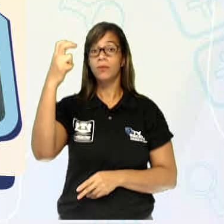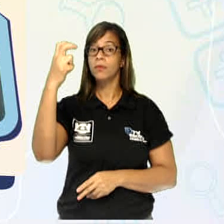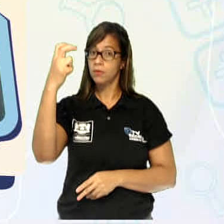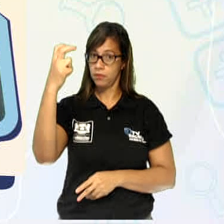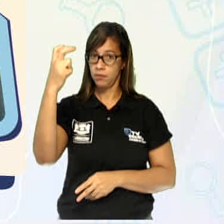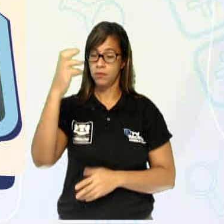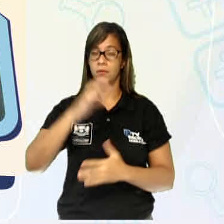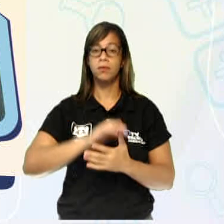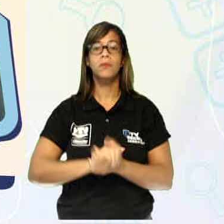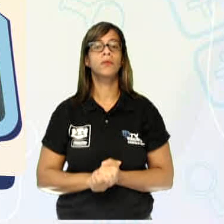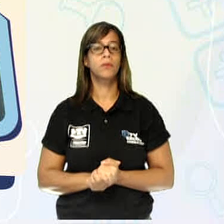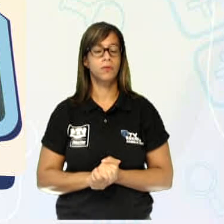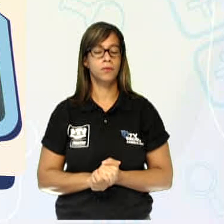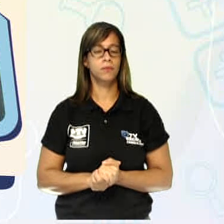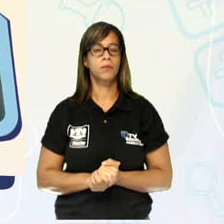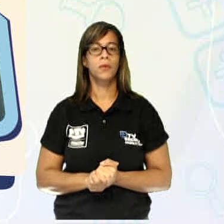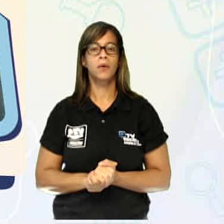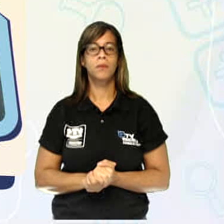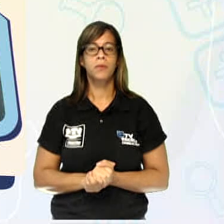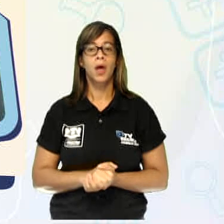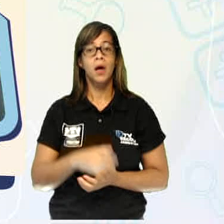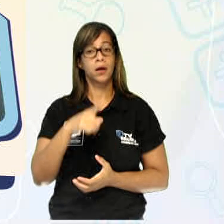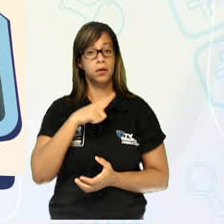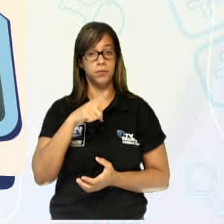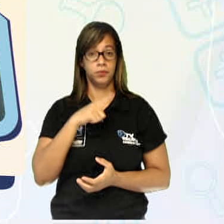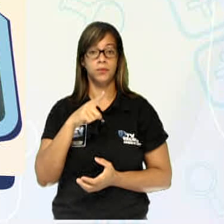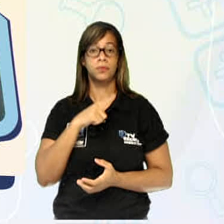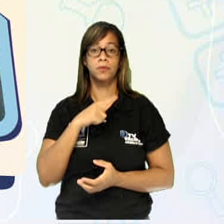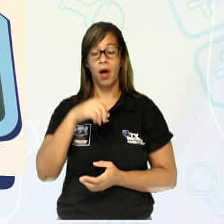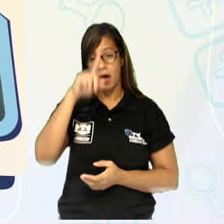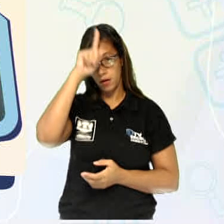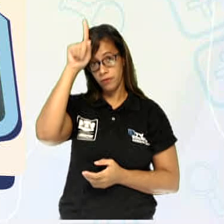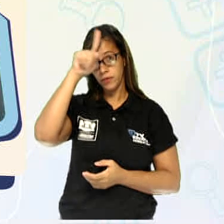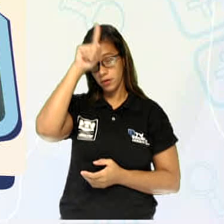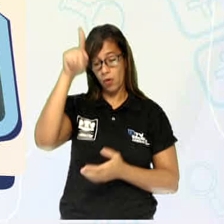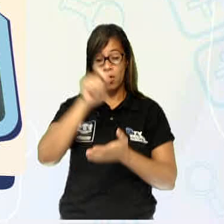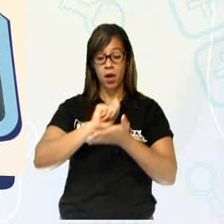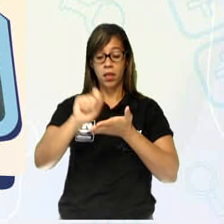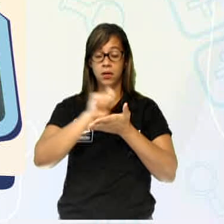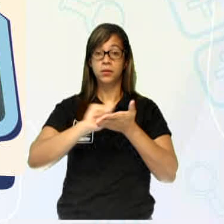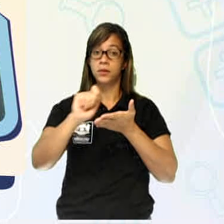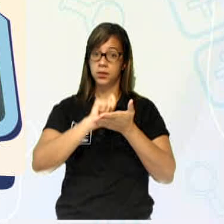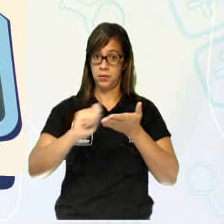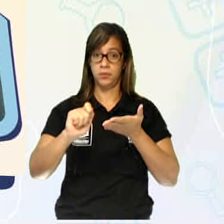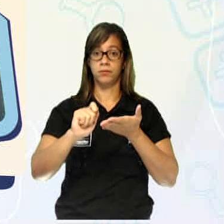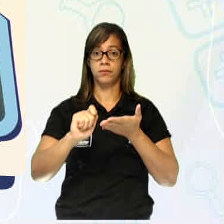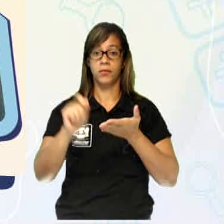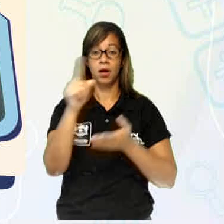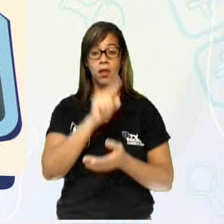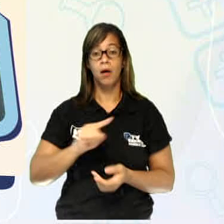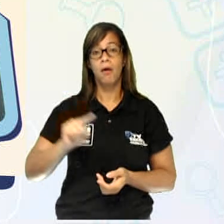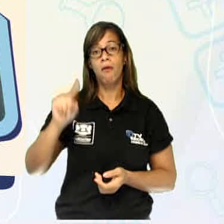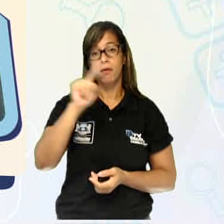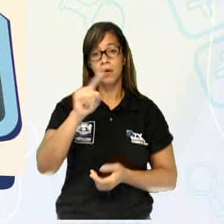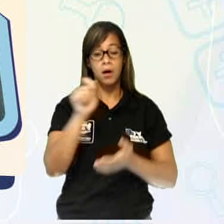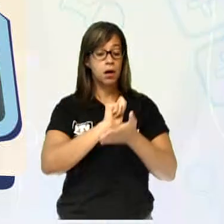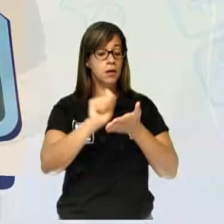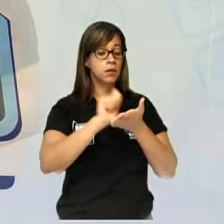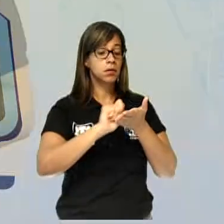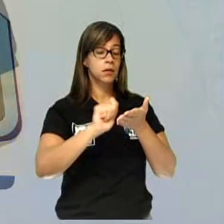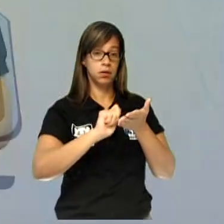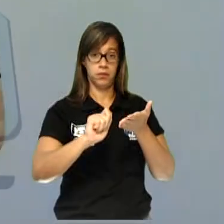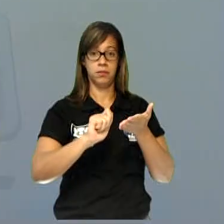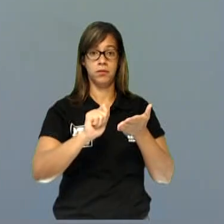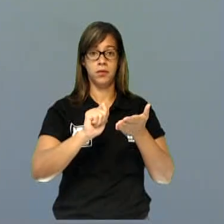atribuídos dois grandes feitos, a invenção da roda e da escrita. Eles escreviam em tábuas de argila, eles